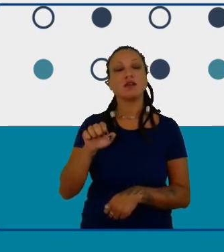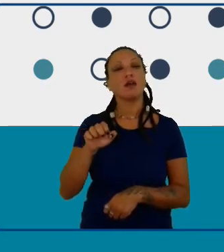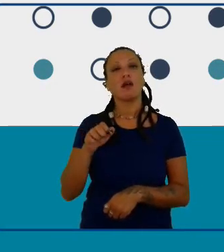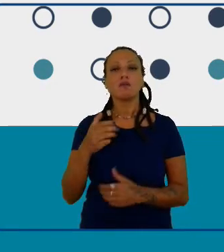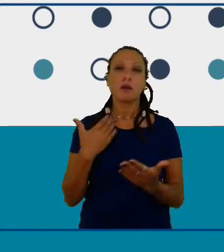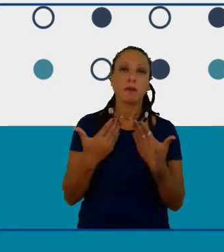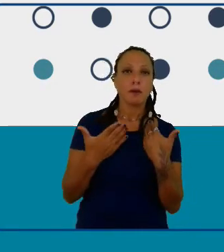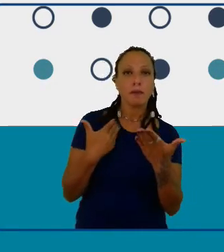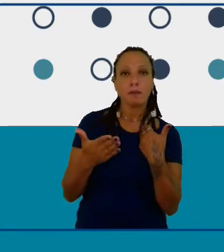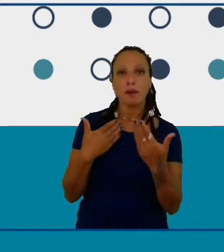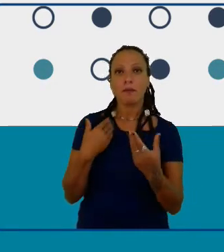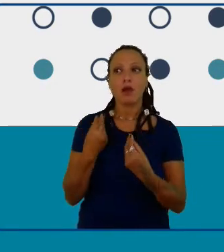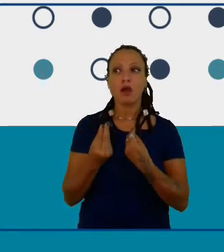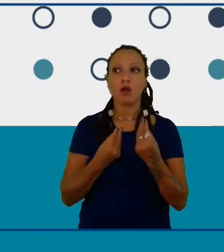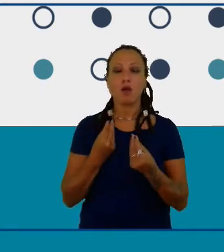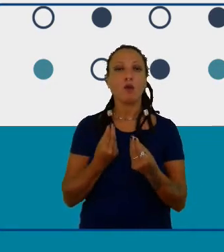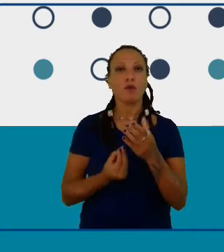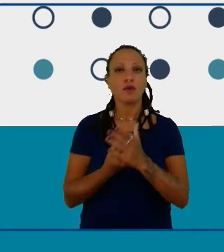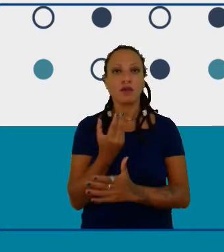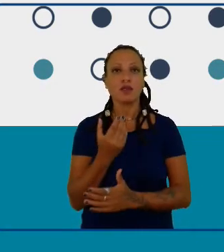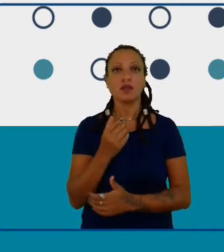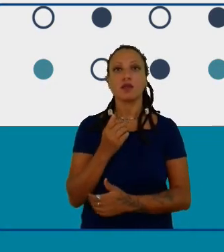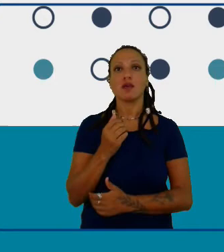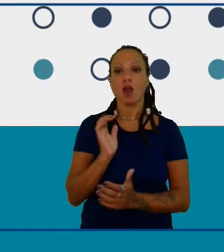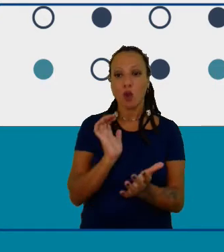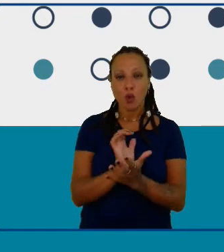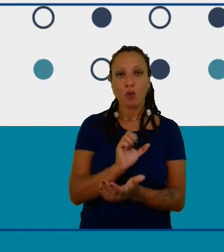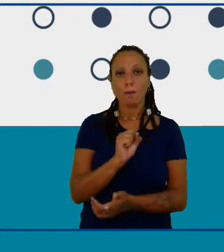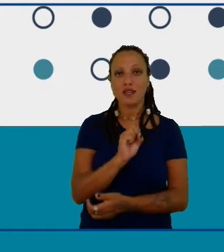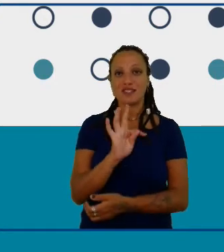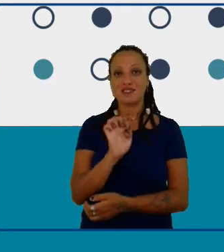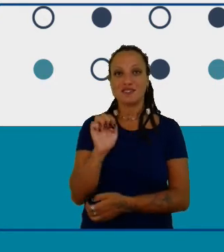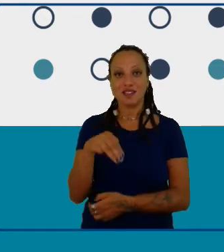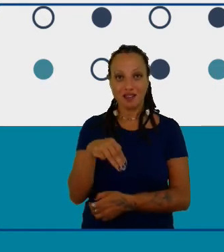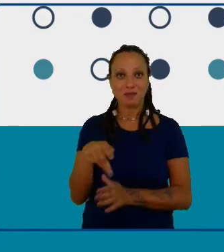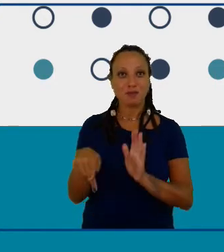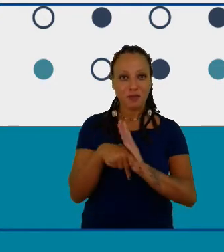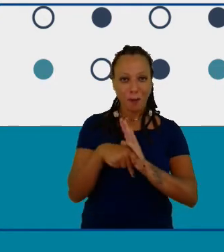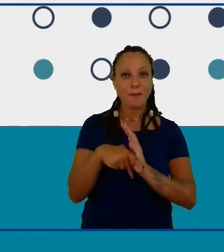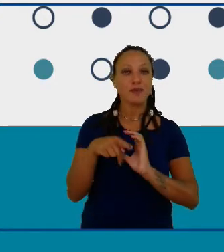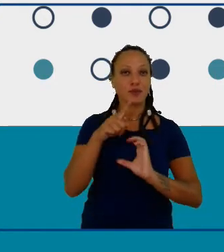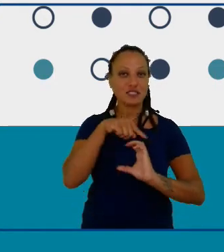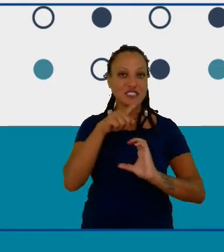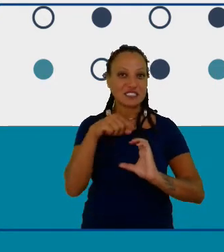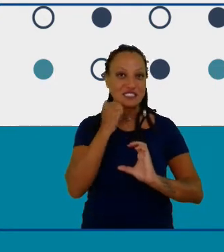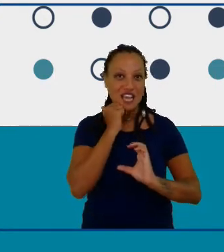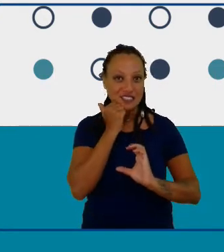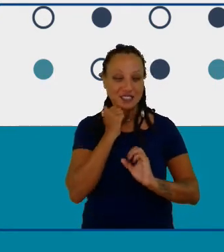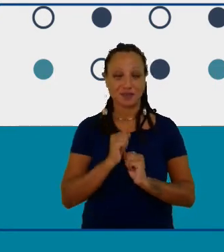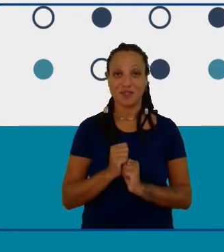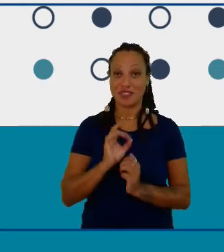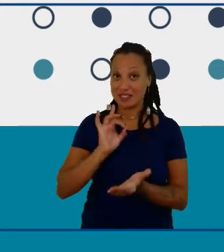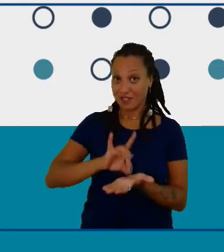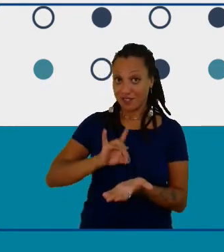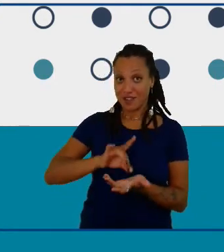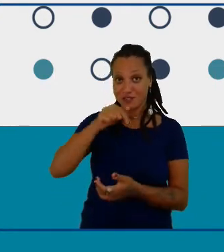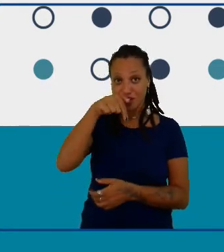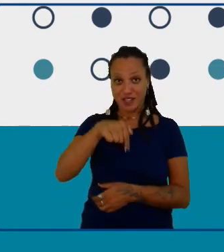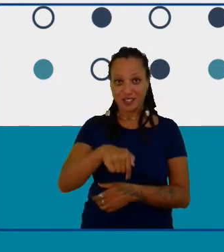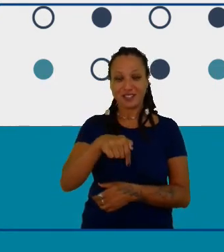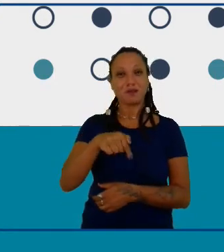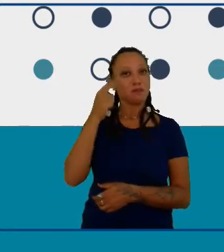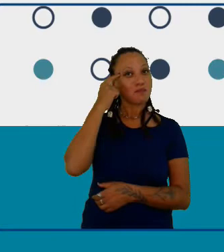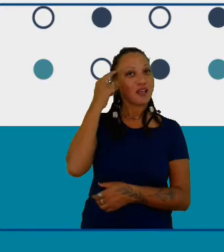clubes STEM clubes de ciências e na verdade de clubes STEAM porque nós aqui pensamos no ar na